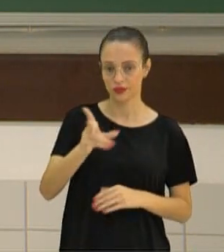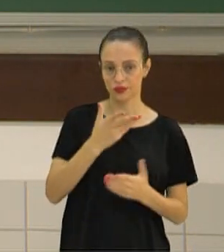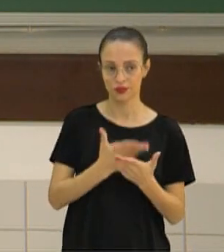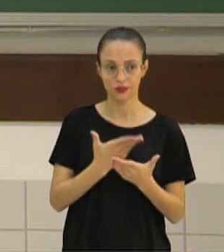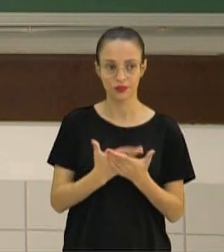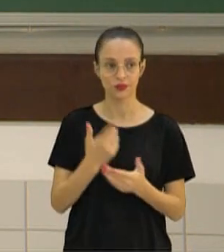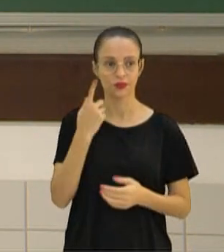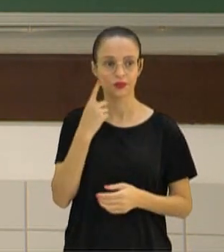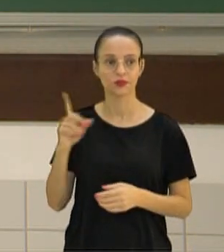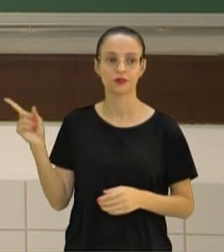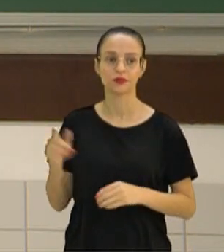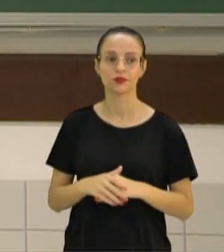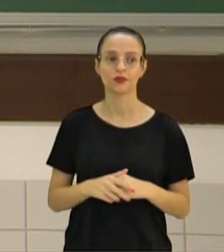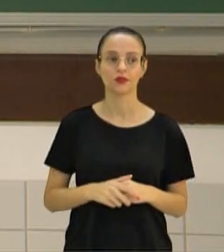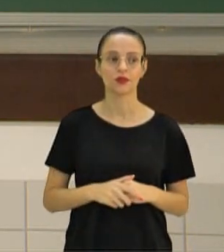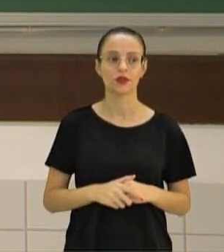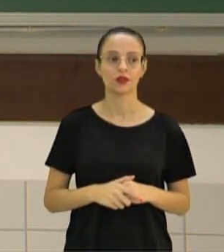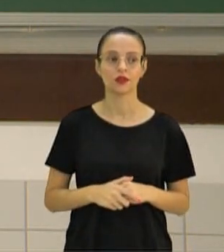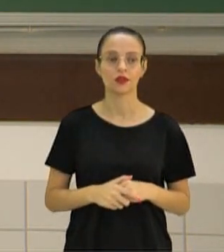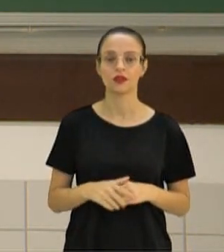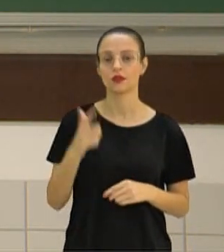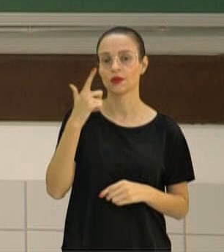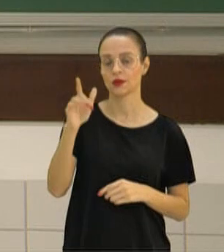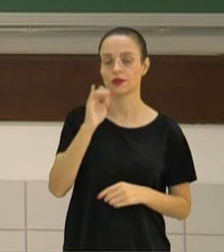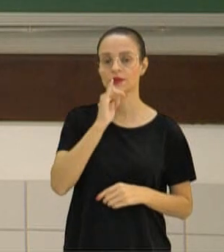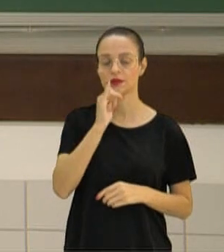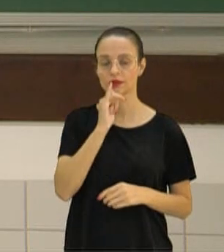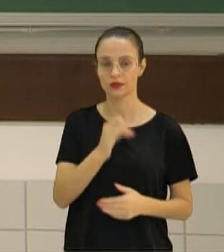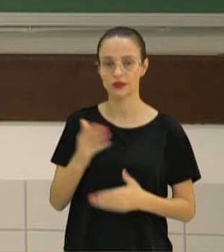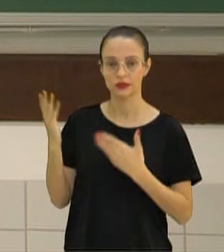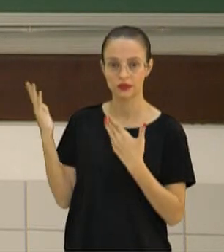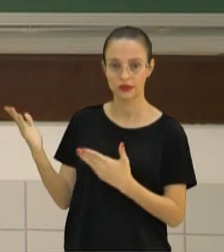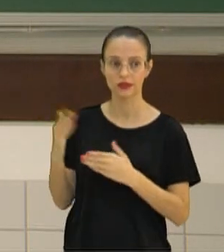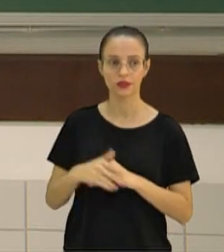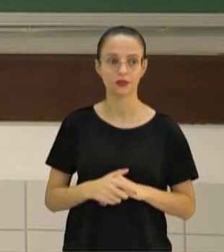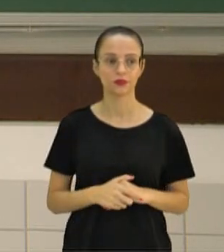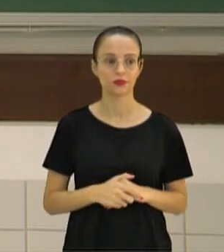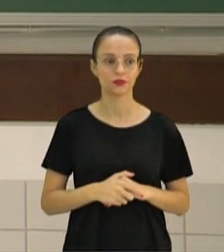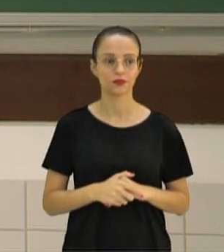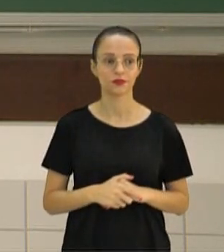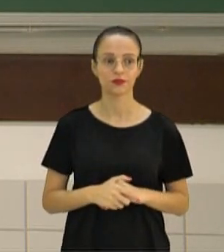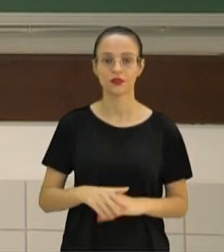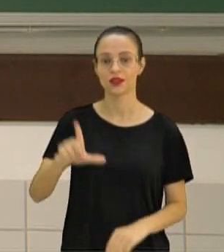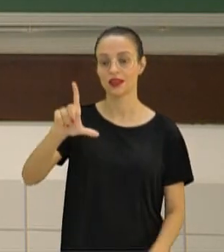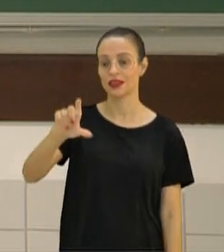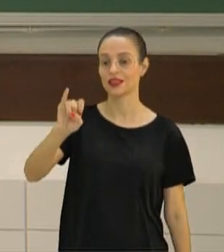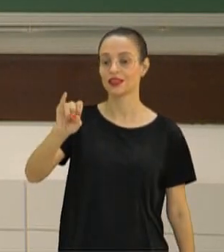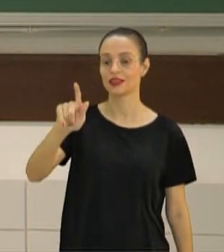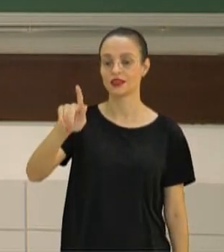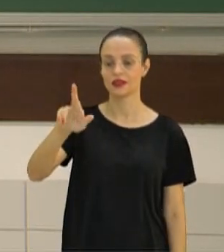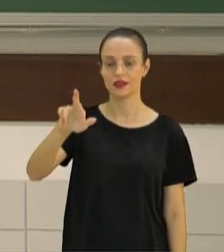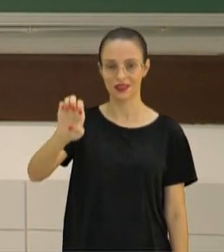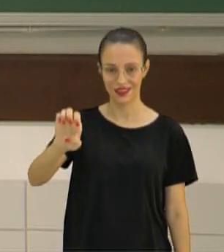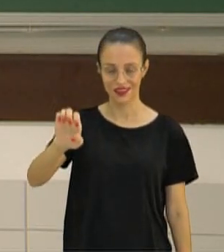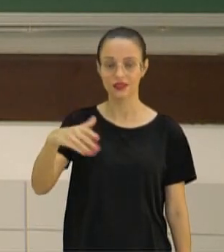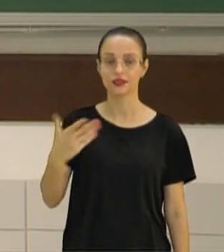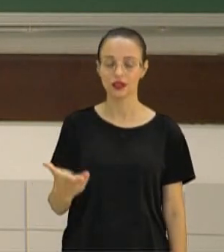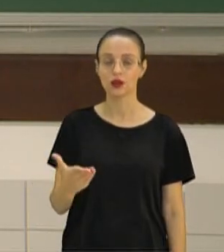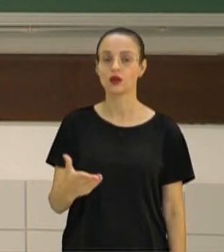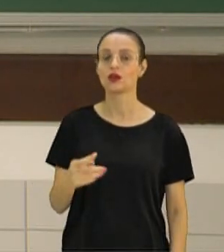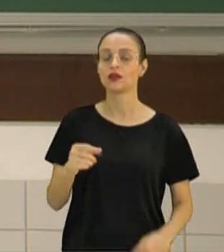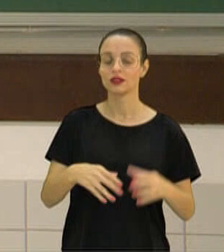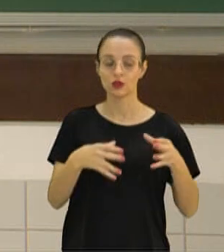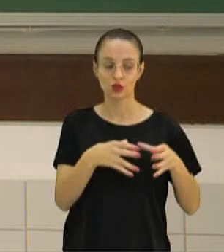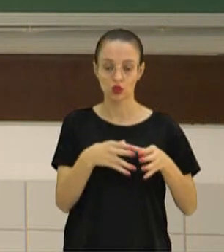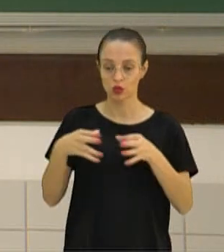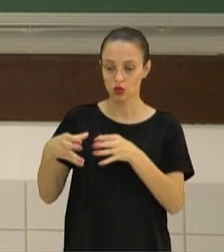Acompanhe o próximo slide que eu estou trazendo alguns exemplos aqui do ligre, por exemplo, que é um híbrido. Quando eu tenho cruzamento de espécies